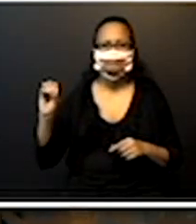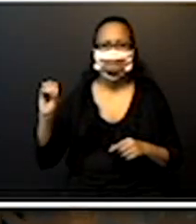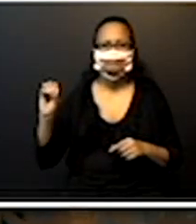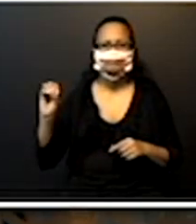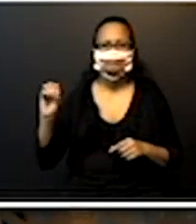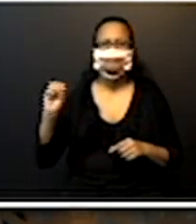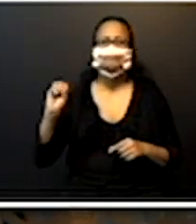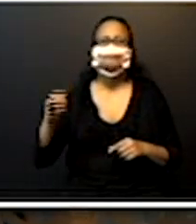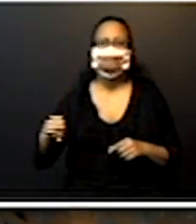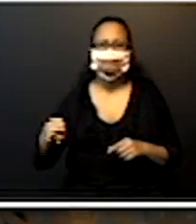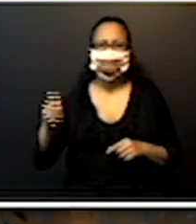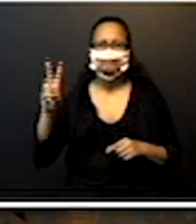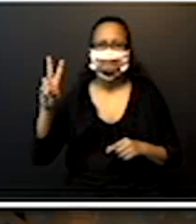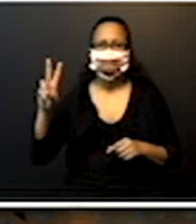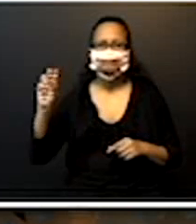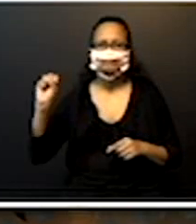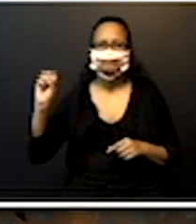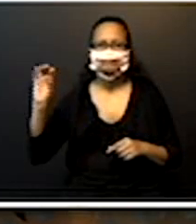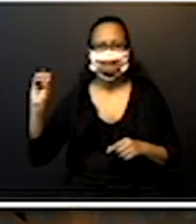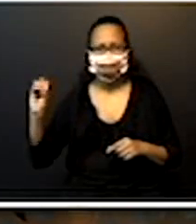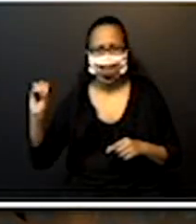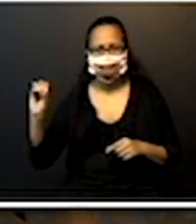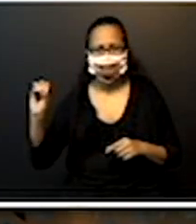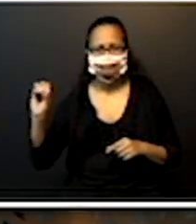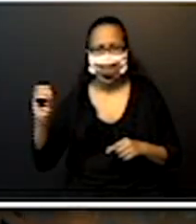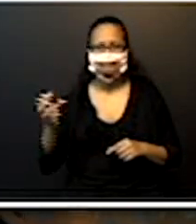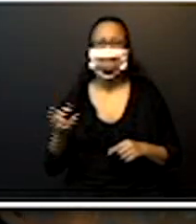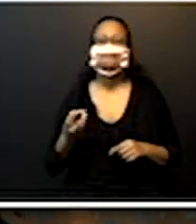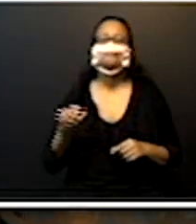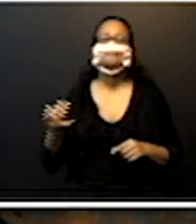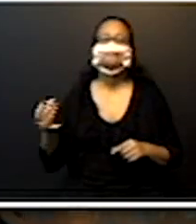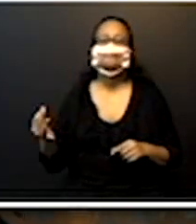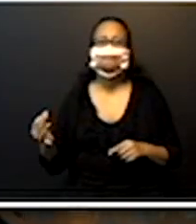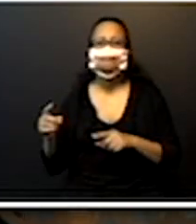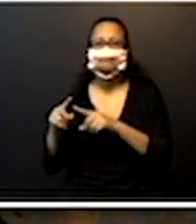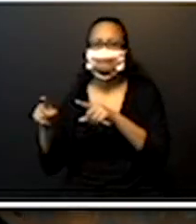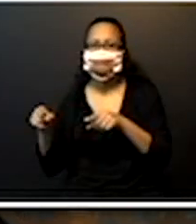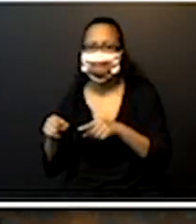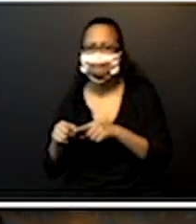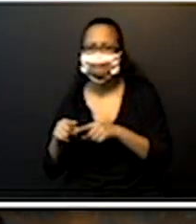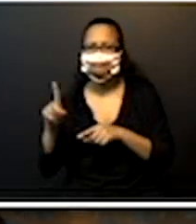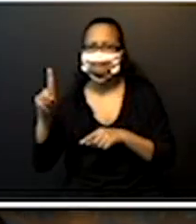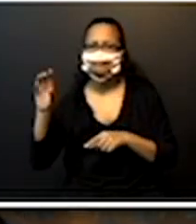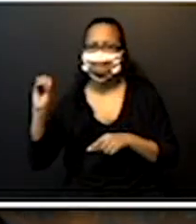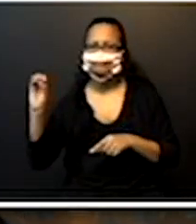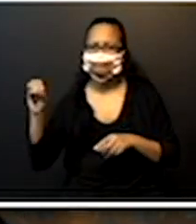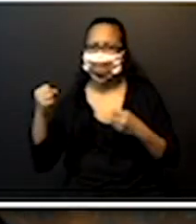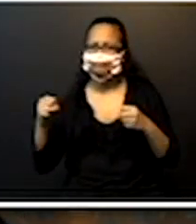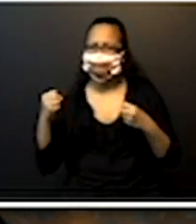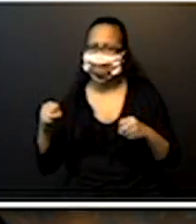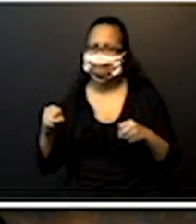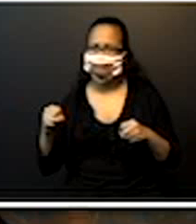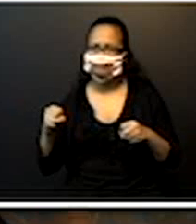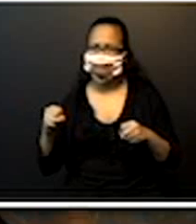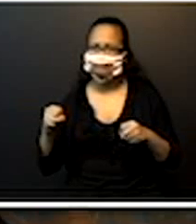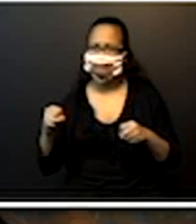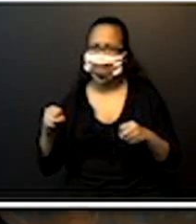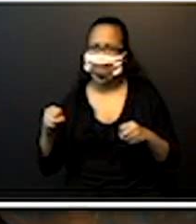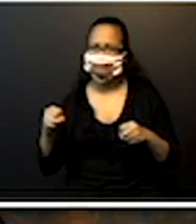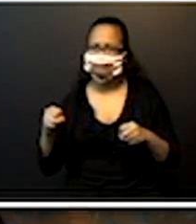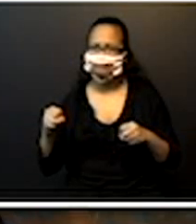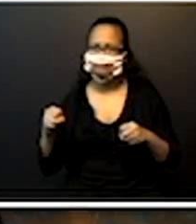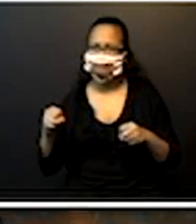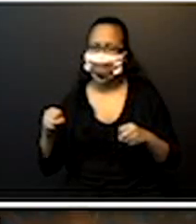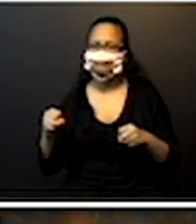quantas notinhas de 100 eu vou precisar, hein? 100, 200. Olha lá,